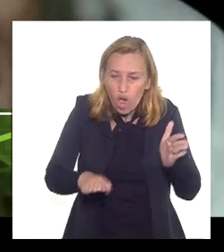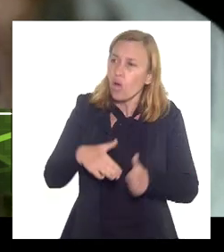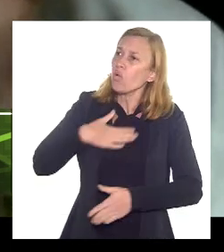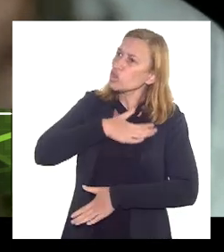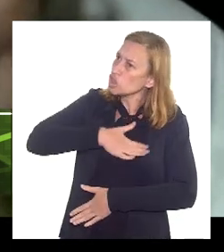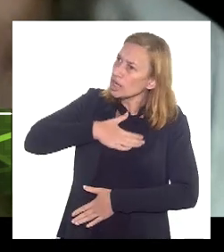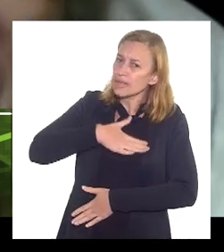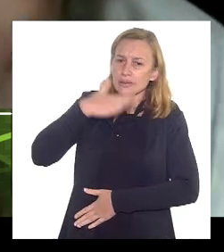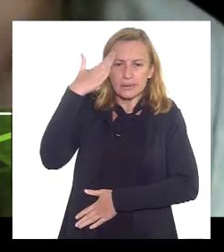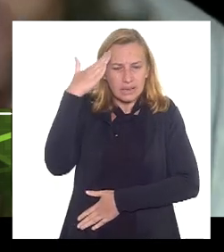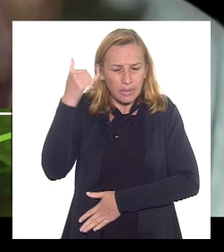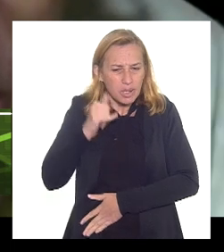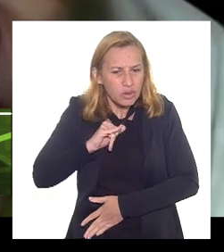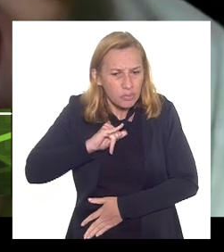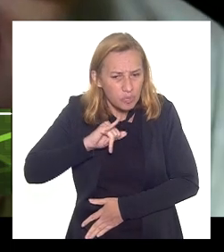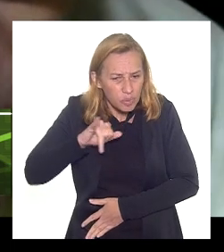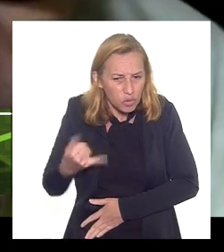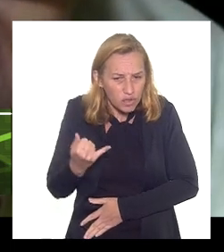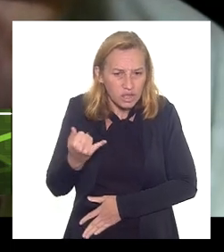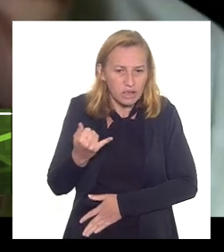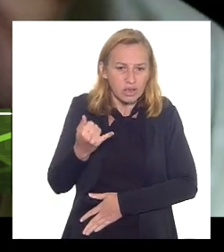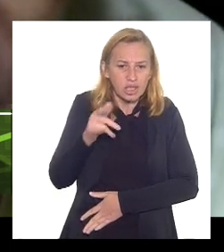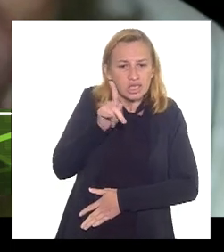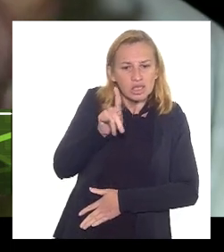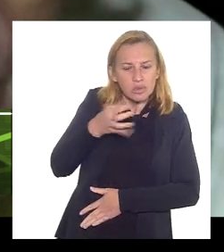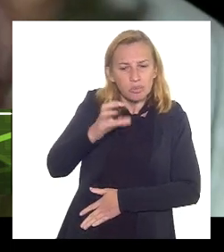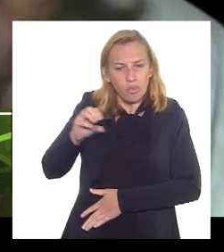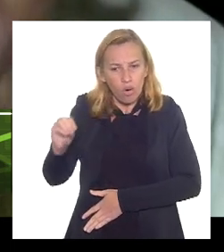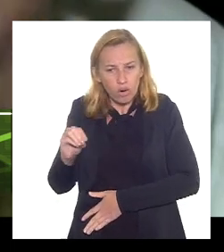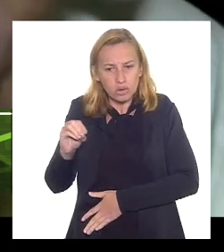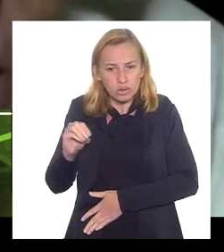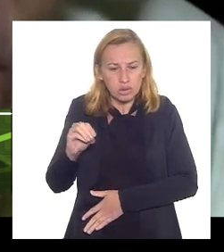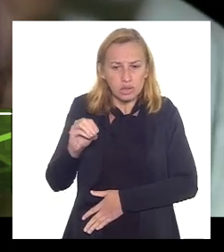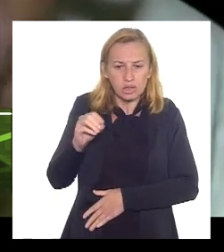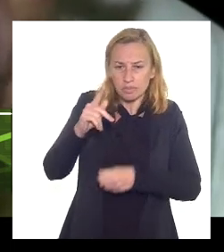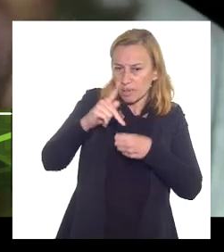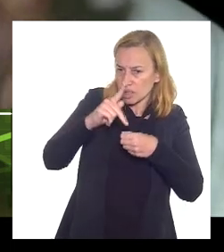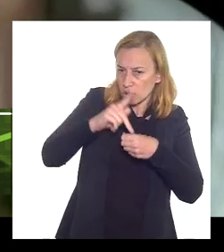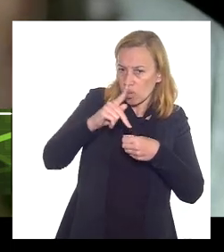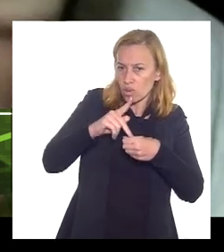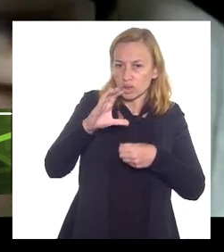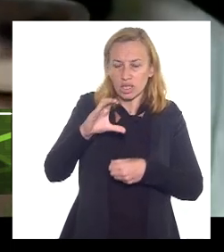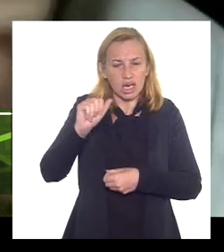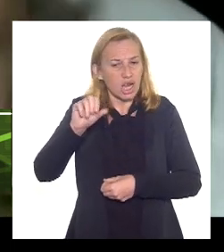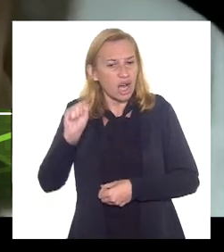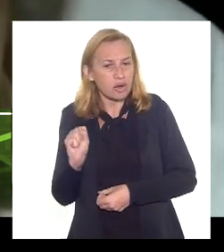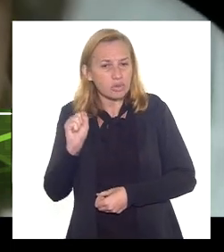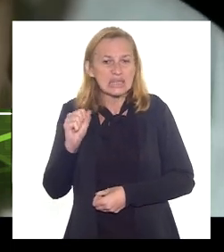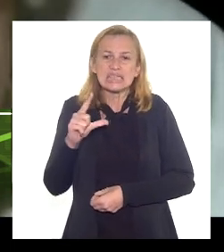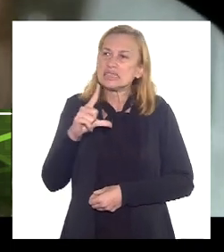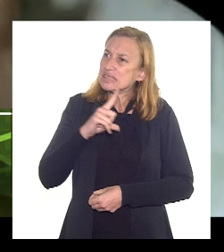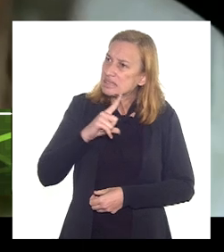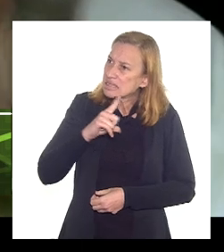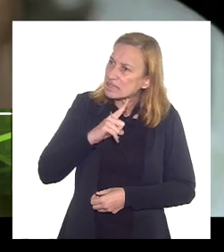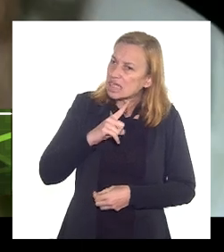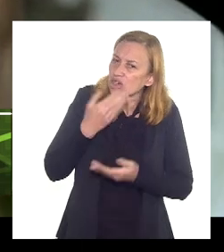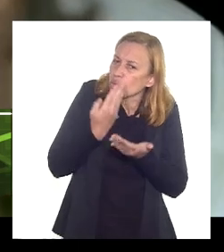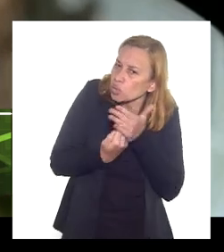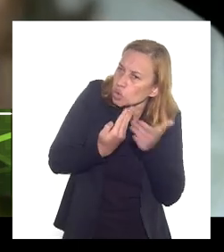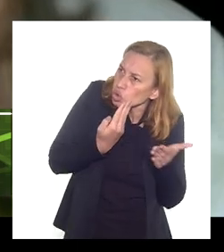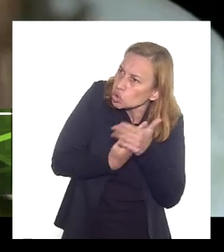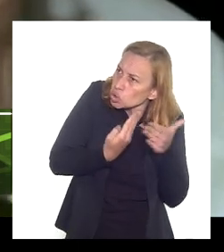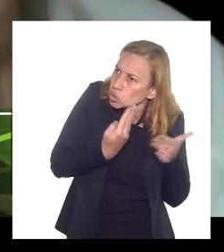no aproveitamento desses poços de petróleo desses campos se existe algum estudo da